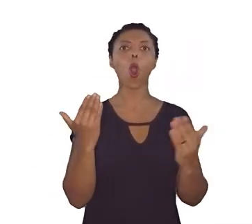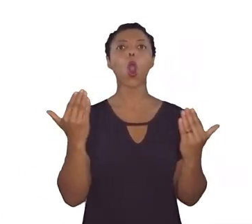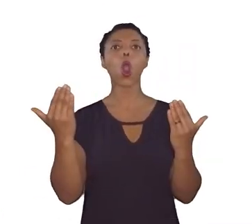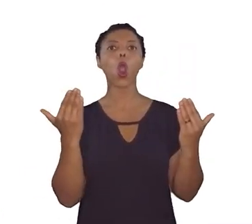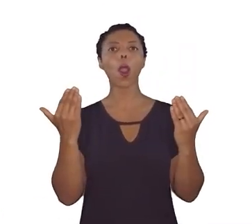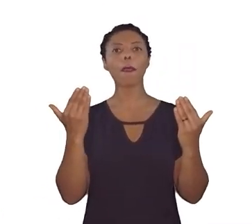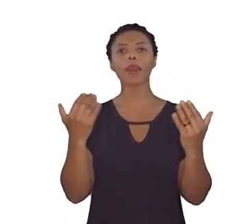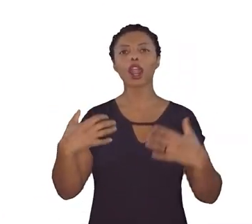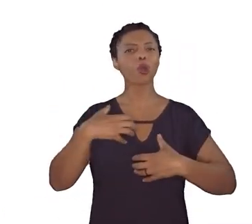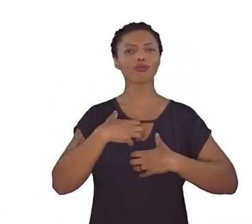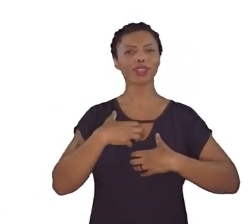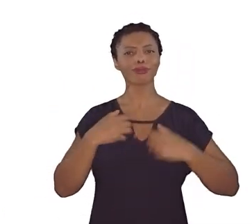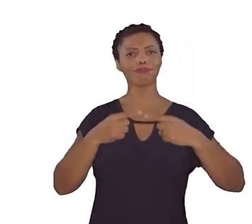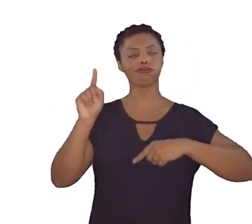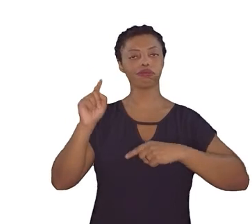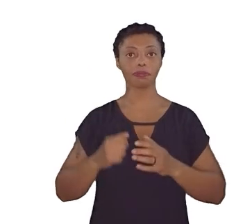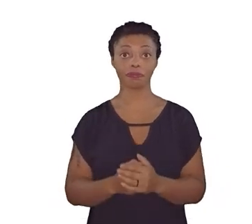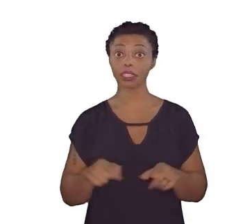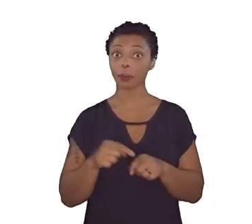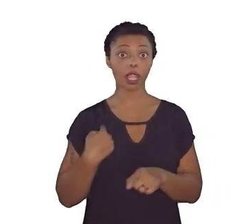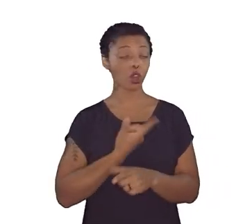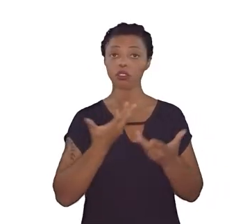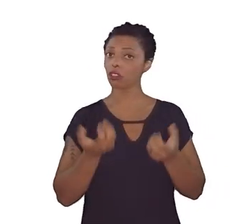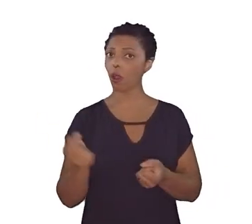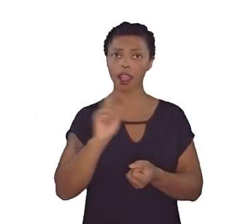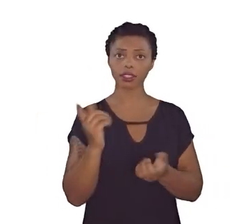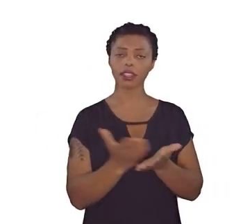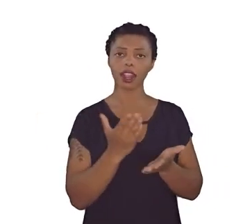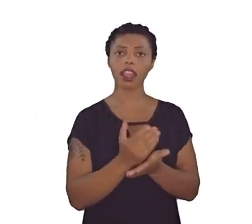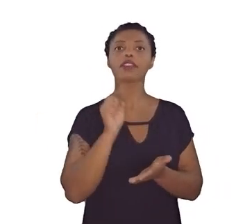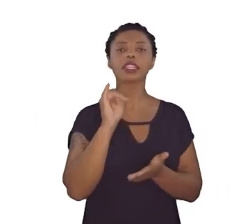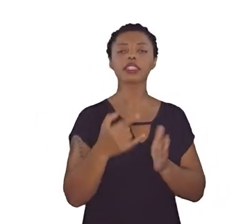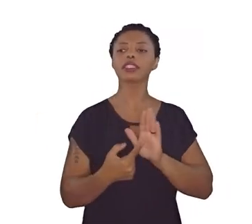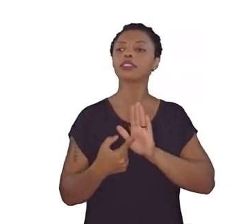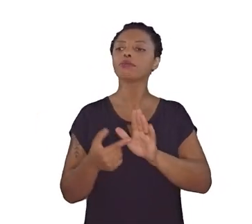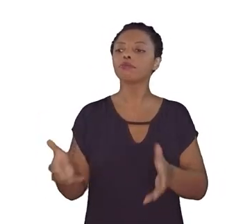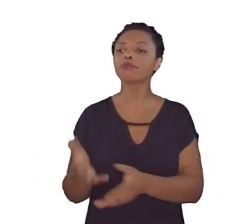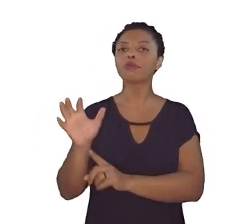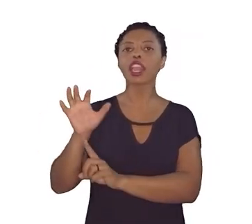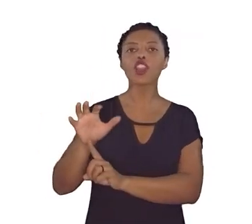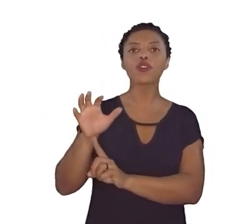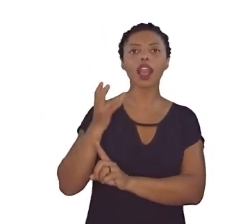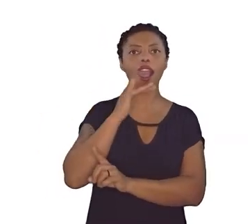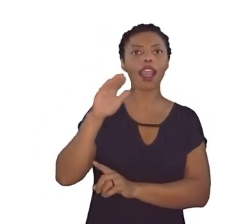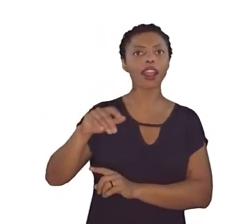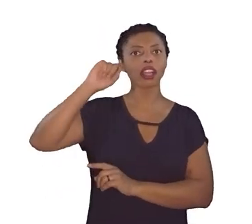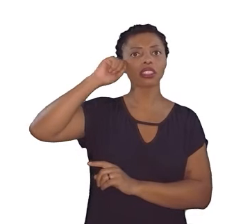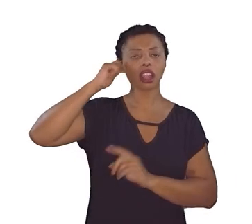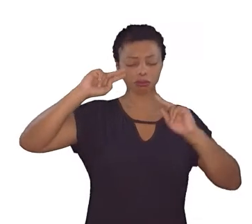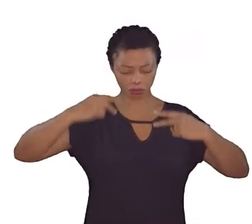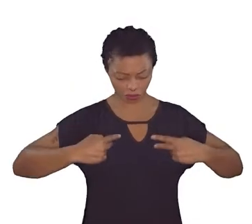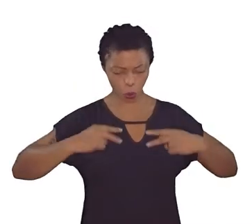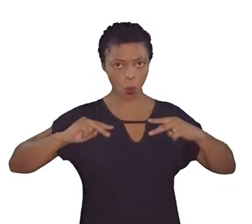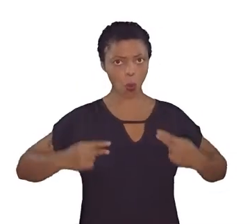simetria. Serão rejeitadas as obras que façam com que as crianças negras duvidem de sua própria